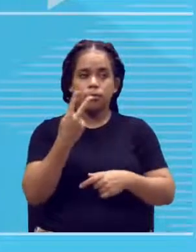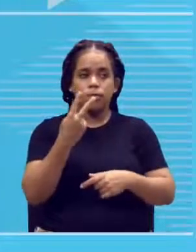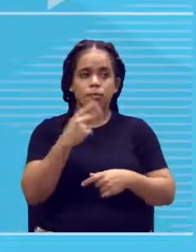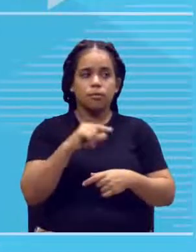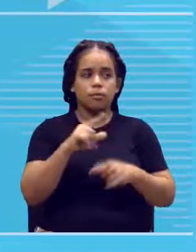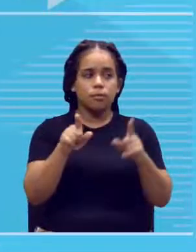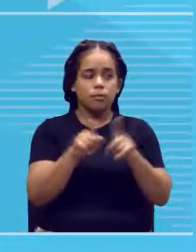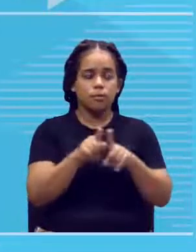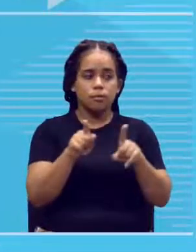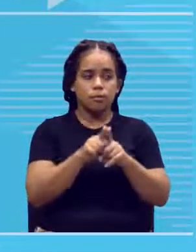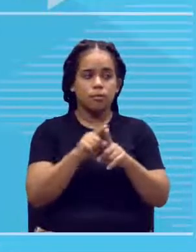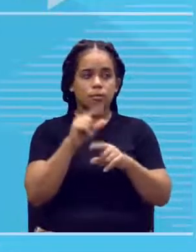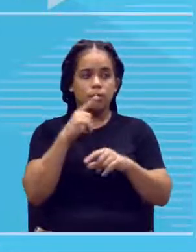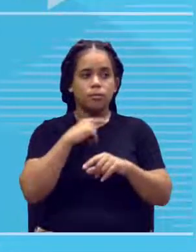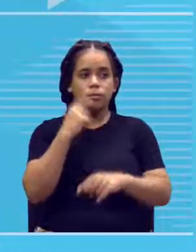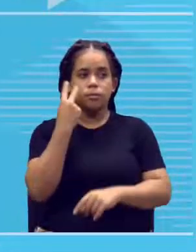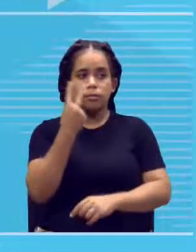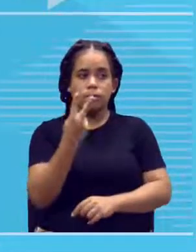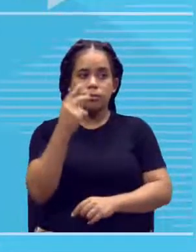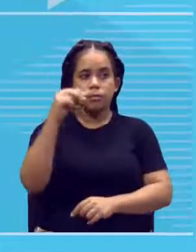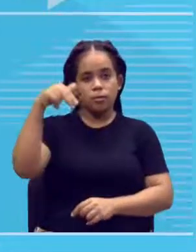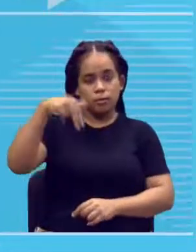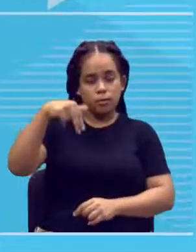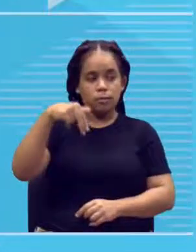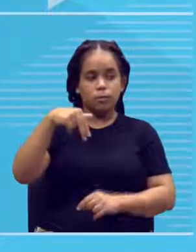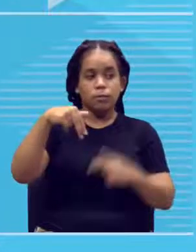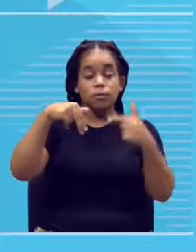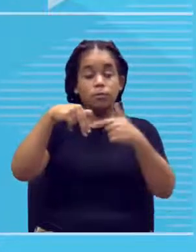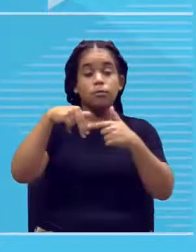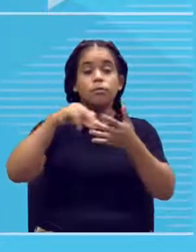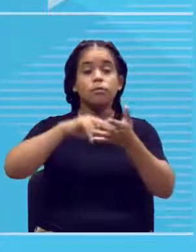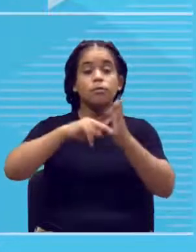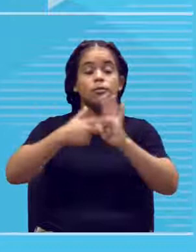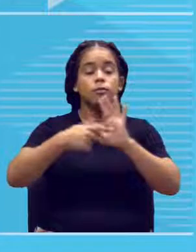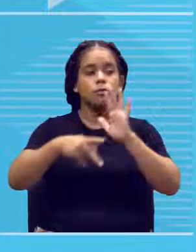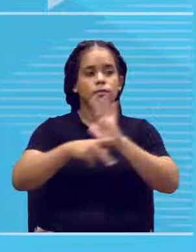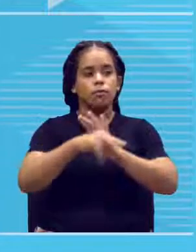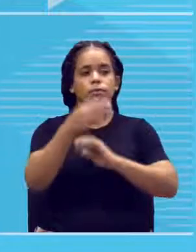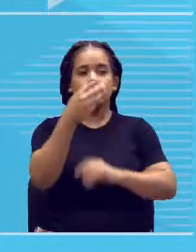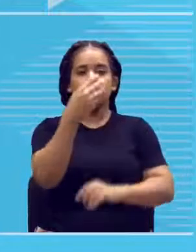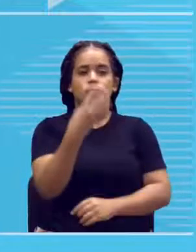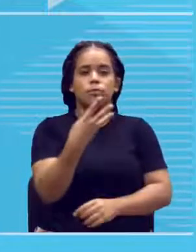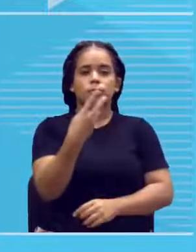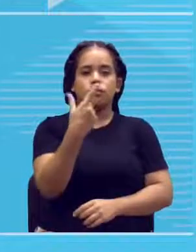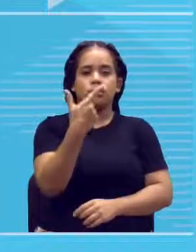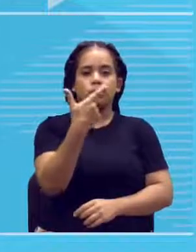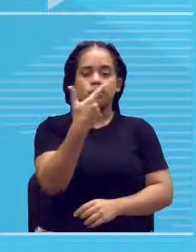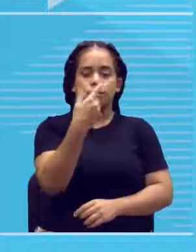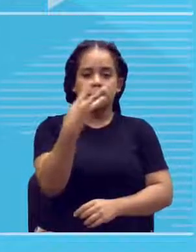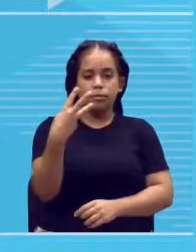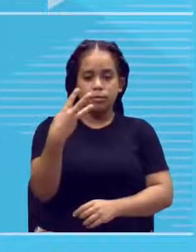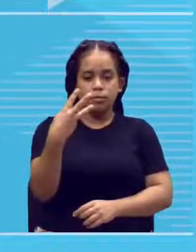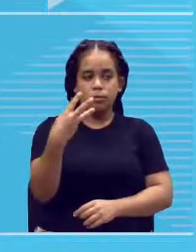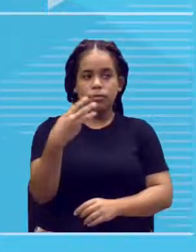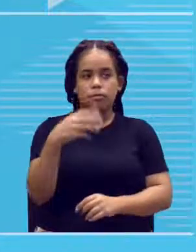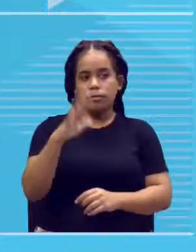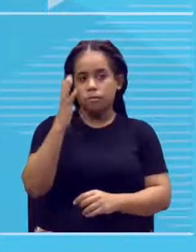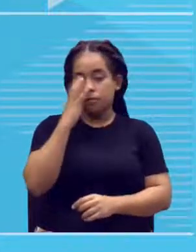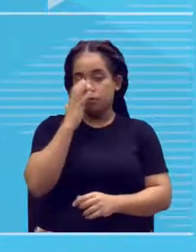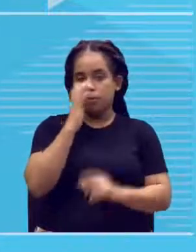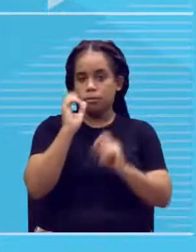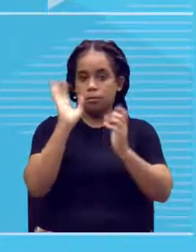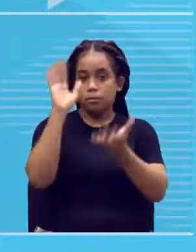a gente chama isso também de 2N, no qual esse N é igual a 23, certo? Observe que lá no